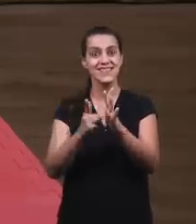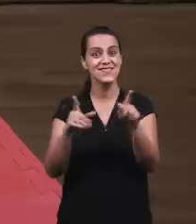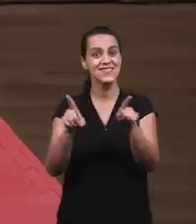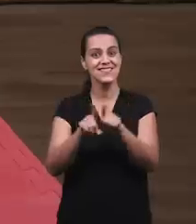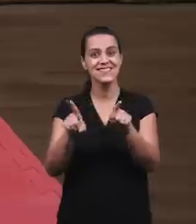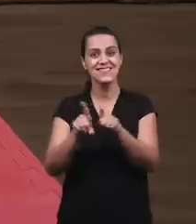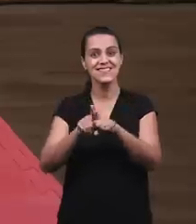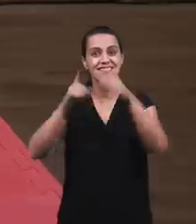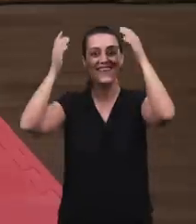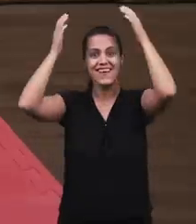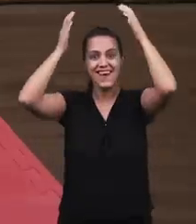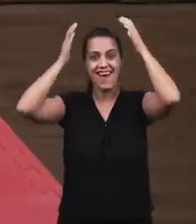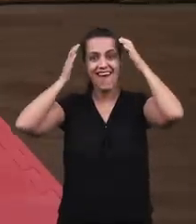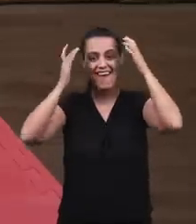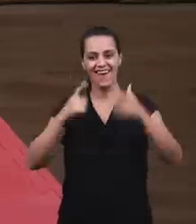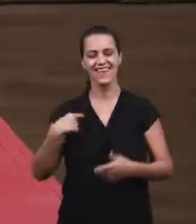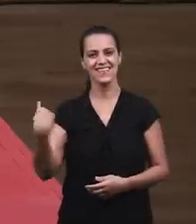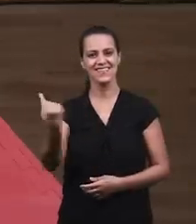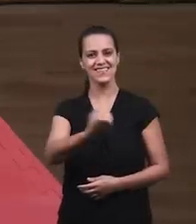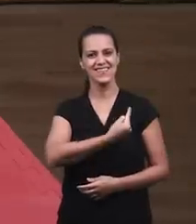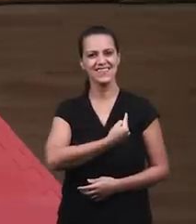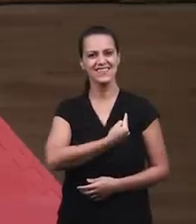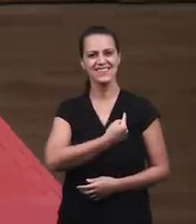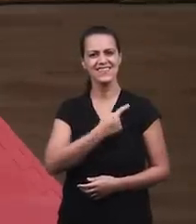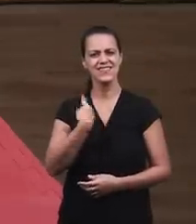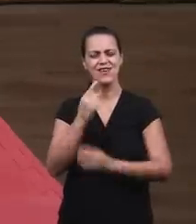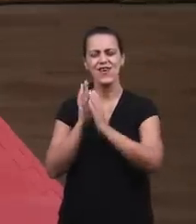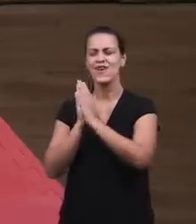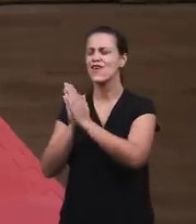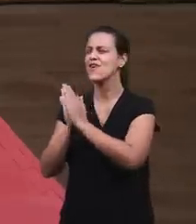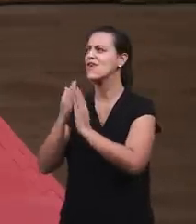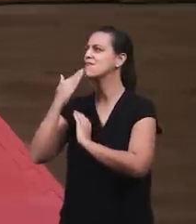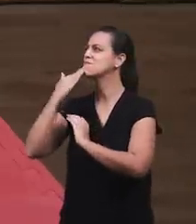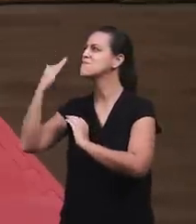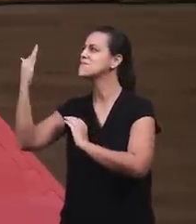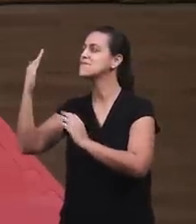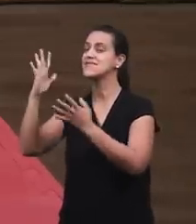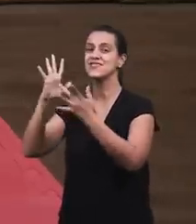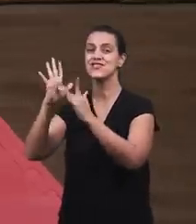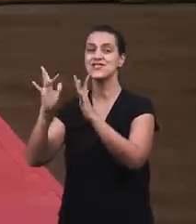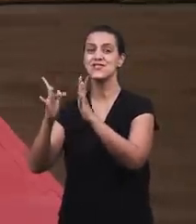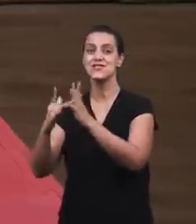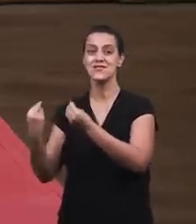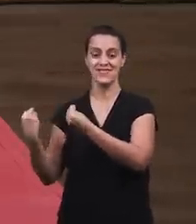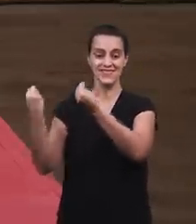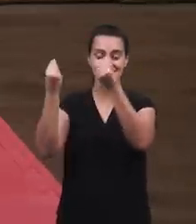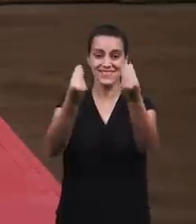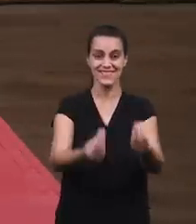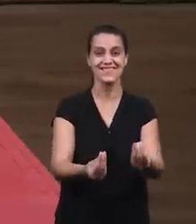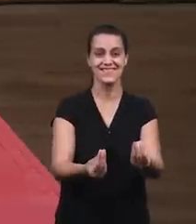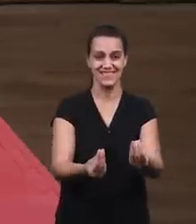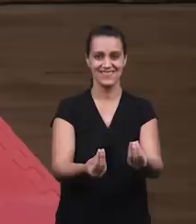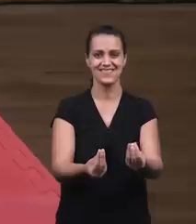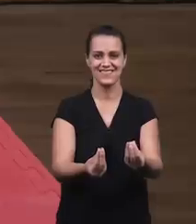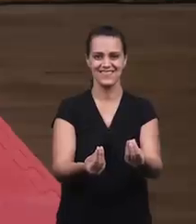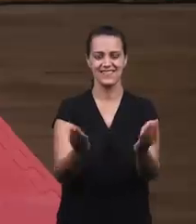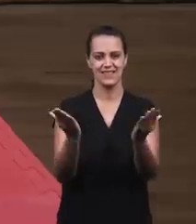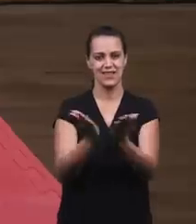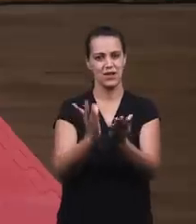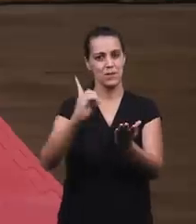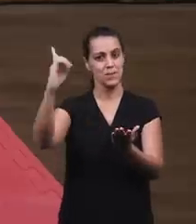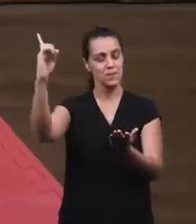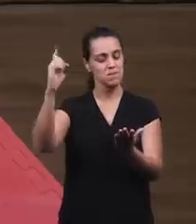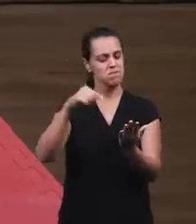nosso rei E Jesus atende a nossa oração A Bíblia, ela nos